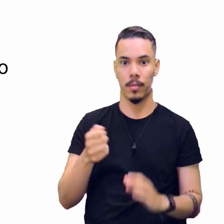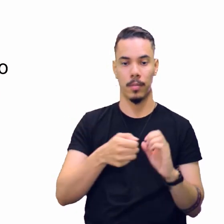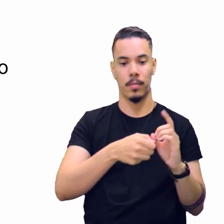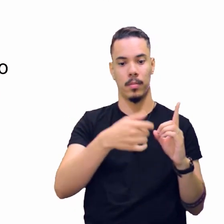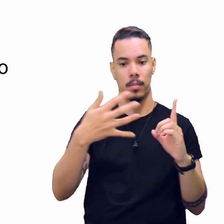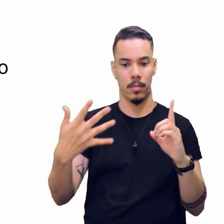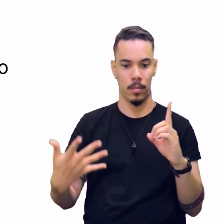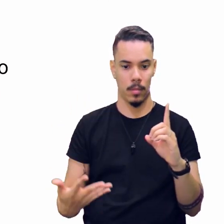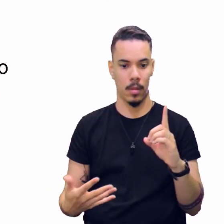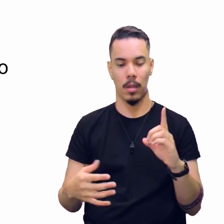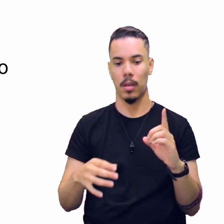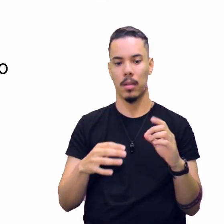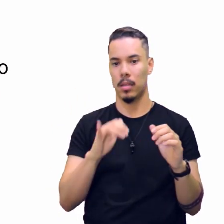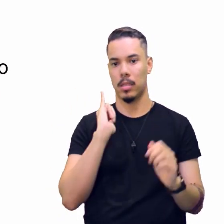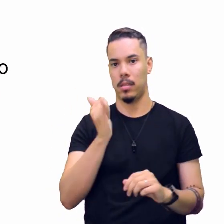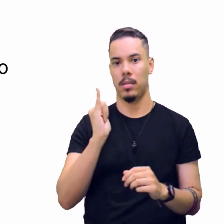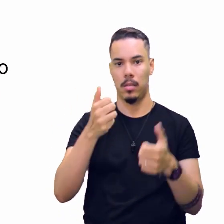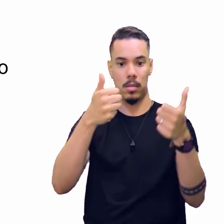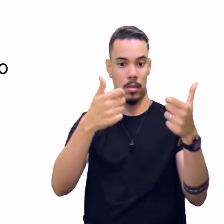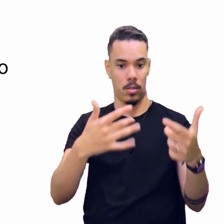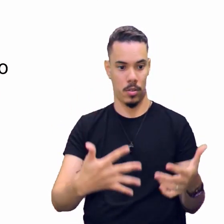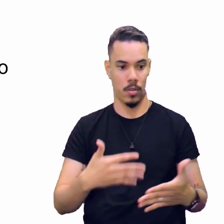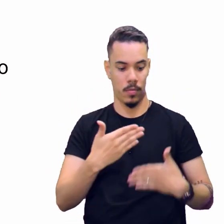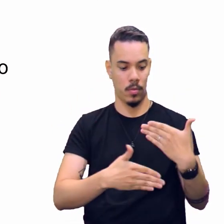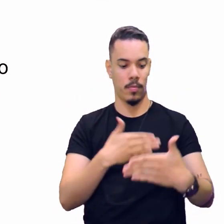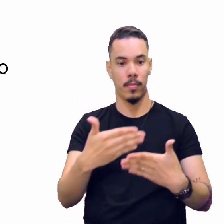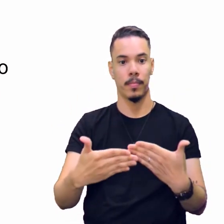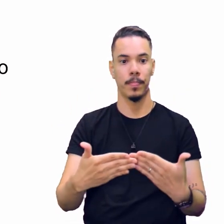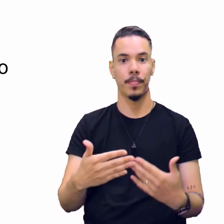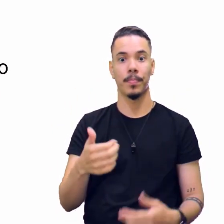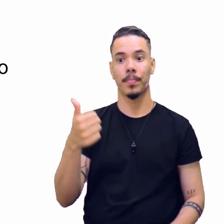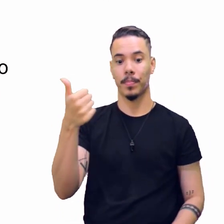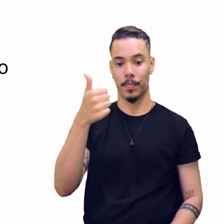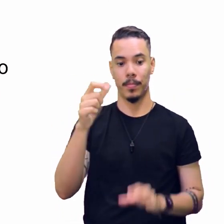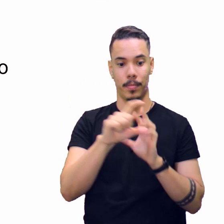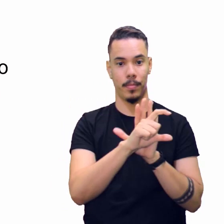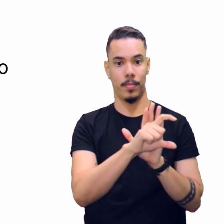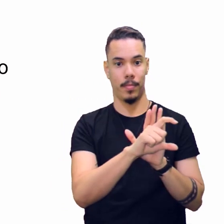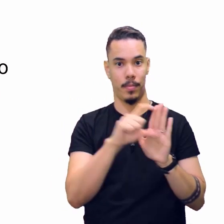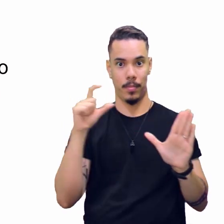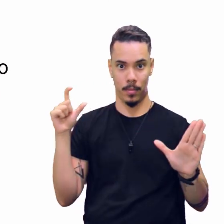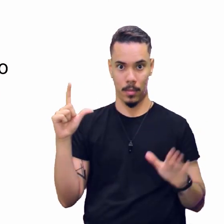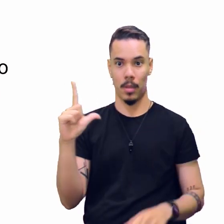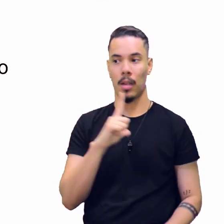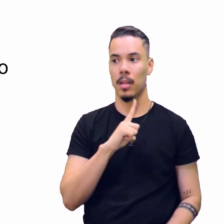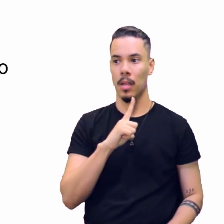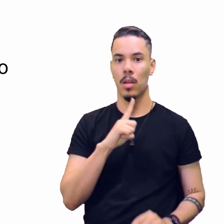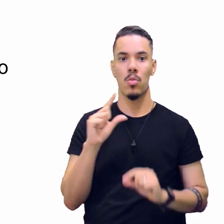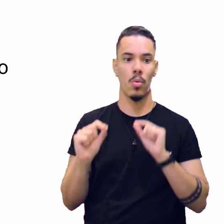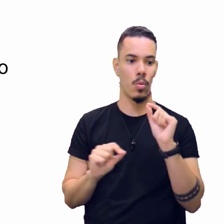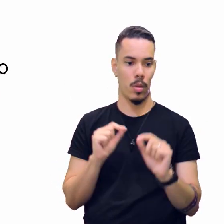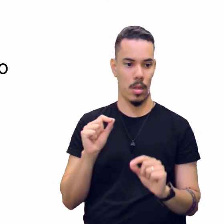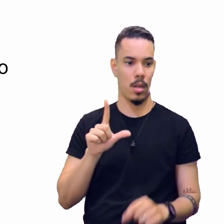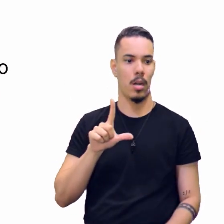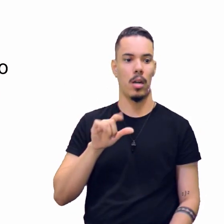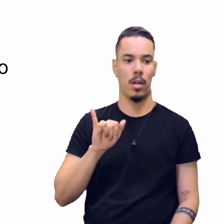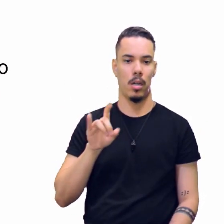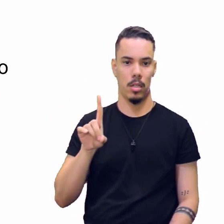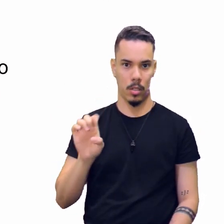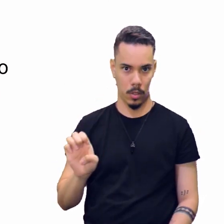desenvolvimento. Então, no primeiro parágrafo, nós vamos ter o quê? A lead,